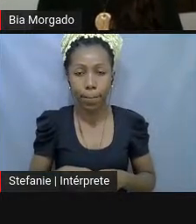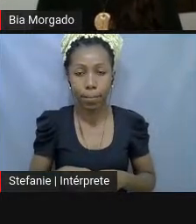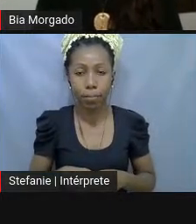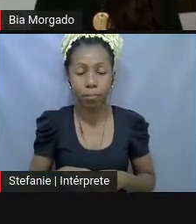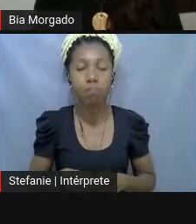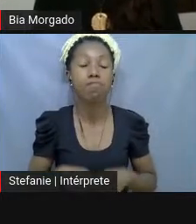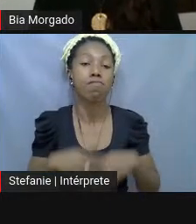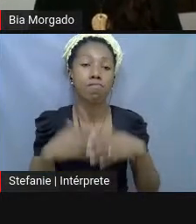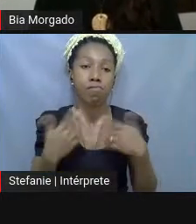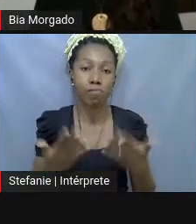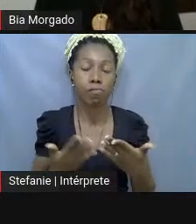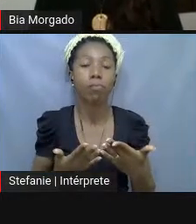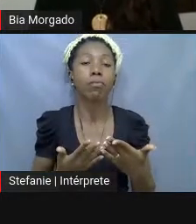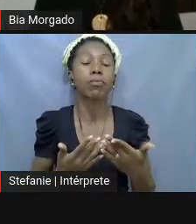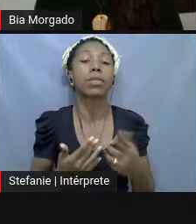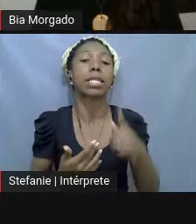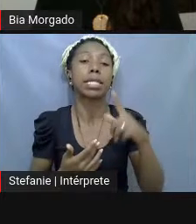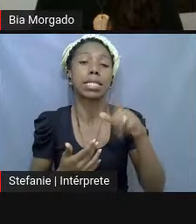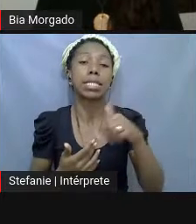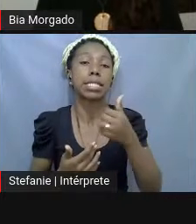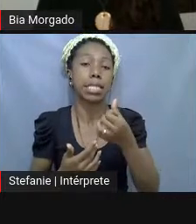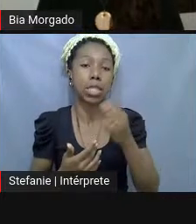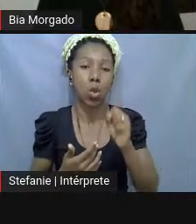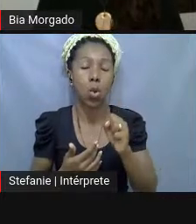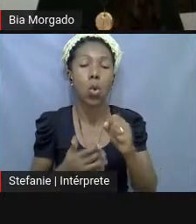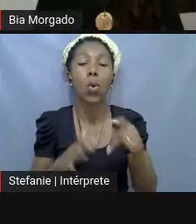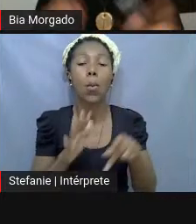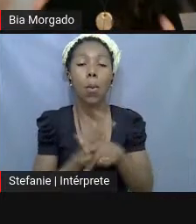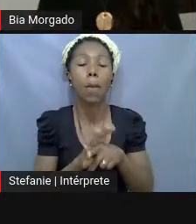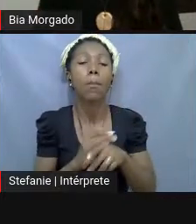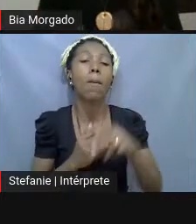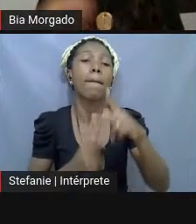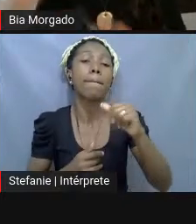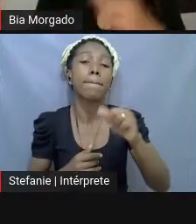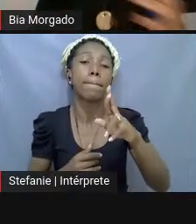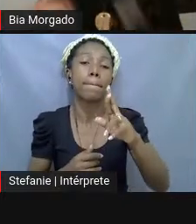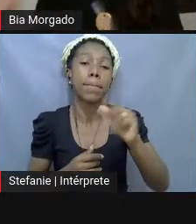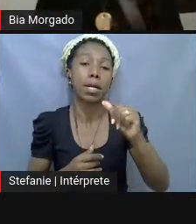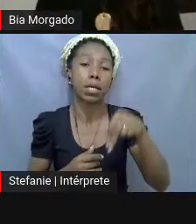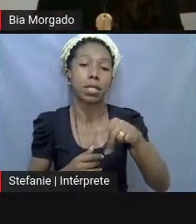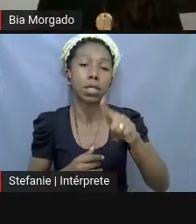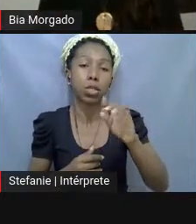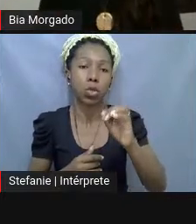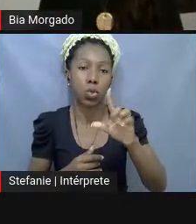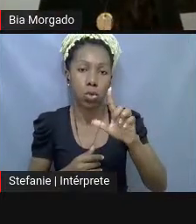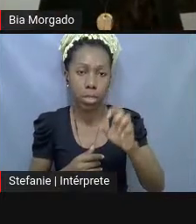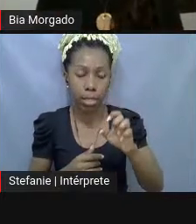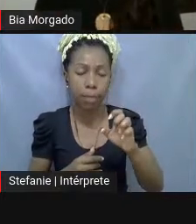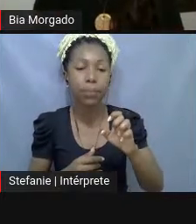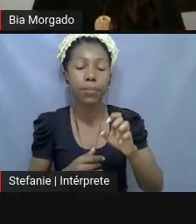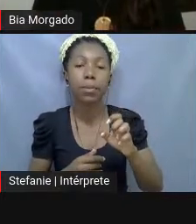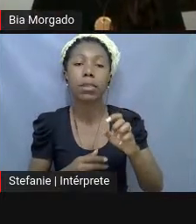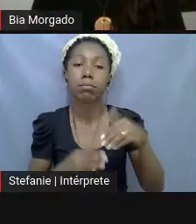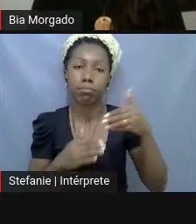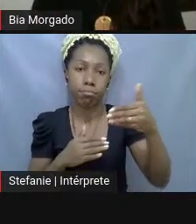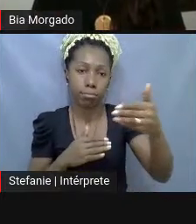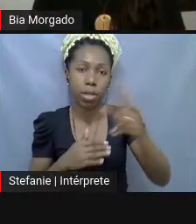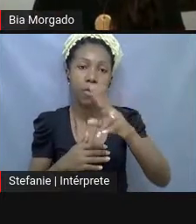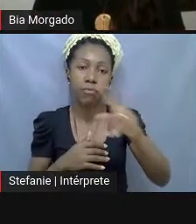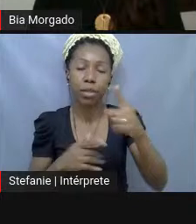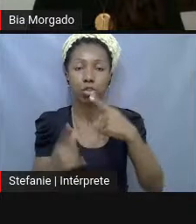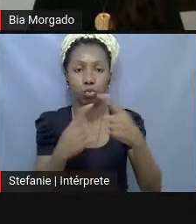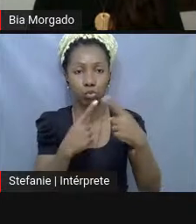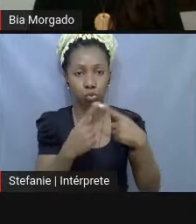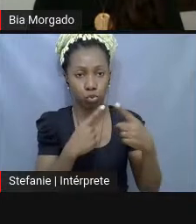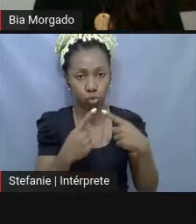68 para a feitura do Parangolé, porque tem muita gente que, né, a gente vai discutir mais para frente essas questões do Parangolé, eu vou